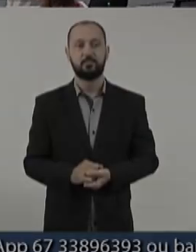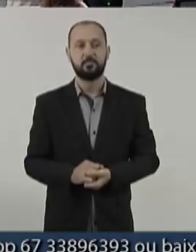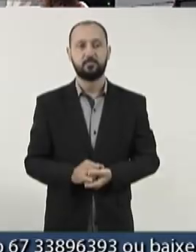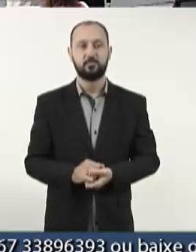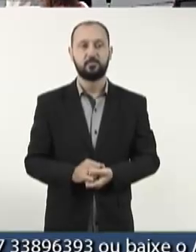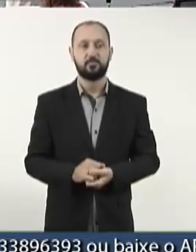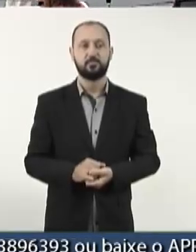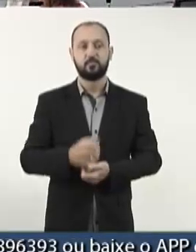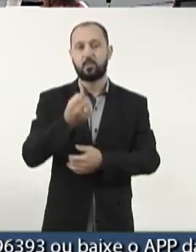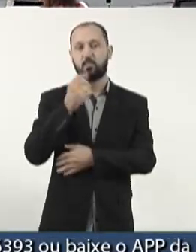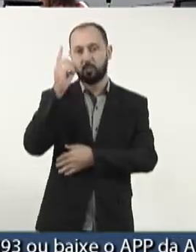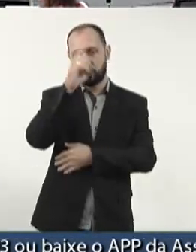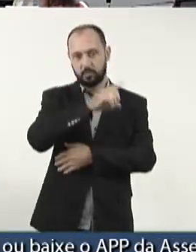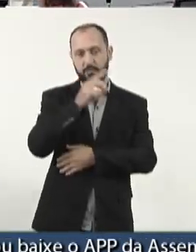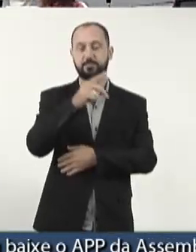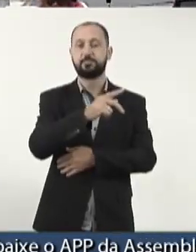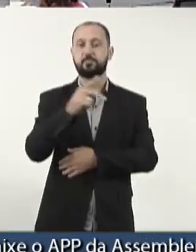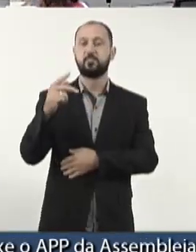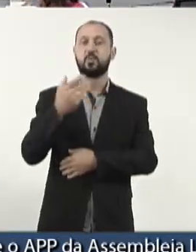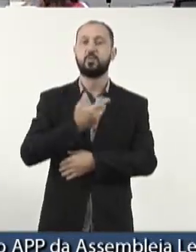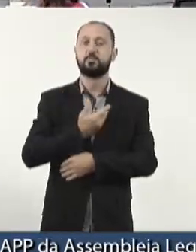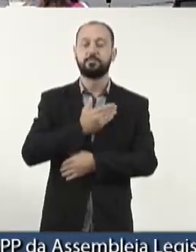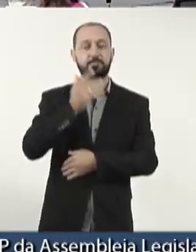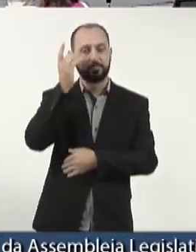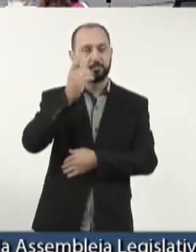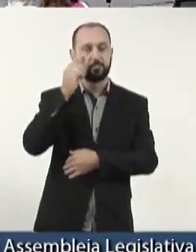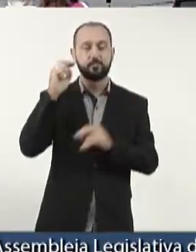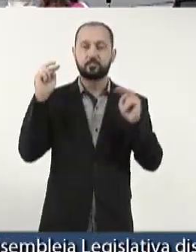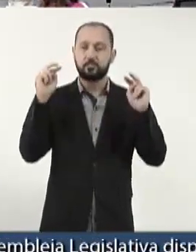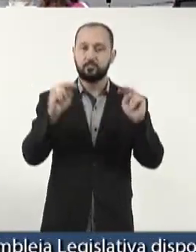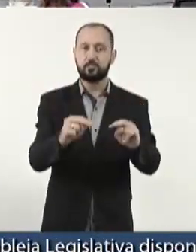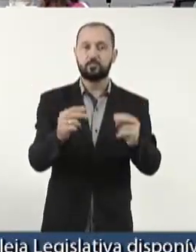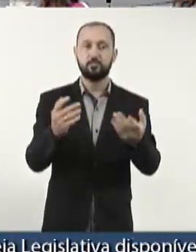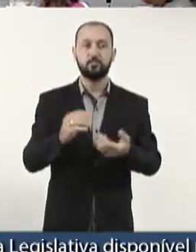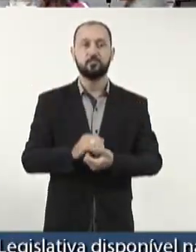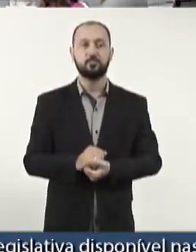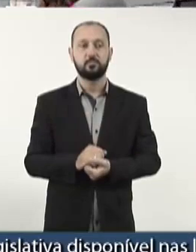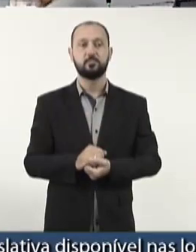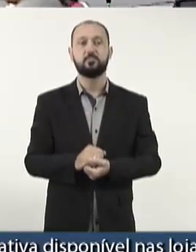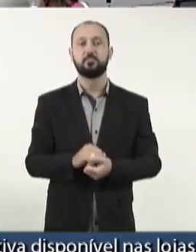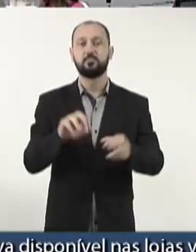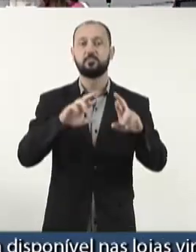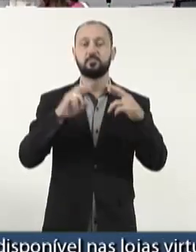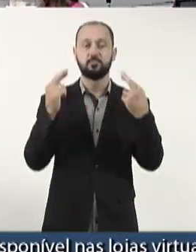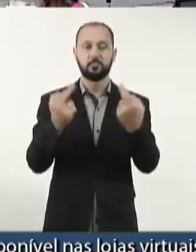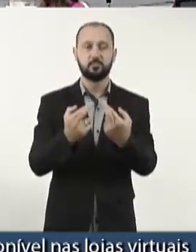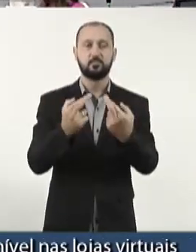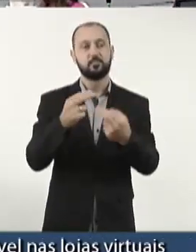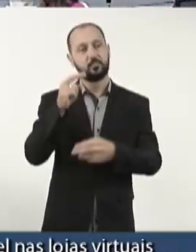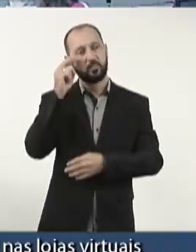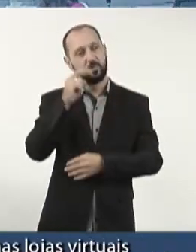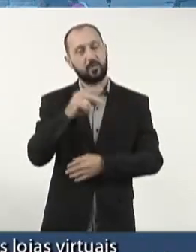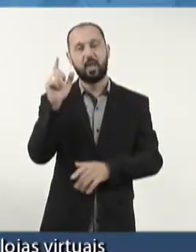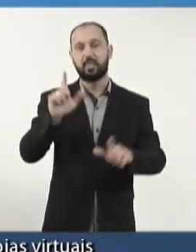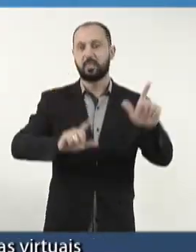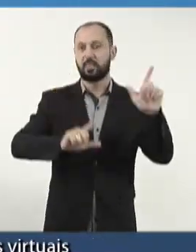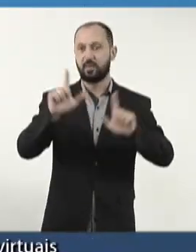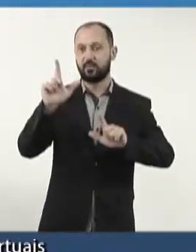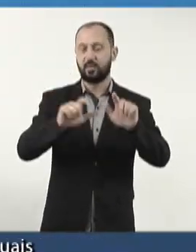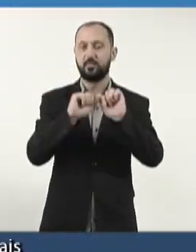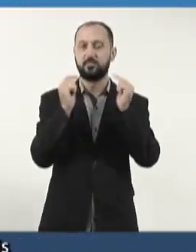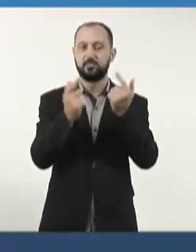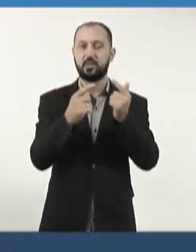Bom dia, presidente, colegas parlamentares, público que nos acompanha nesta sessão e também quem assiste à TV Assembleia.